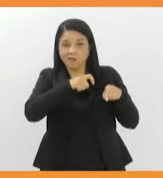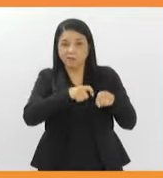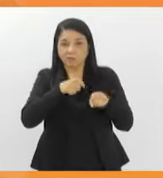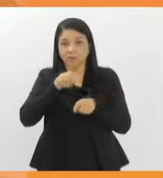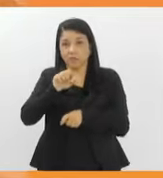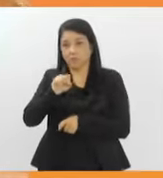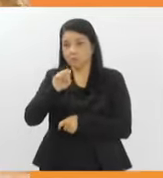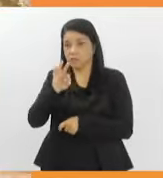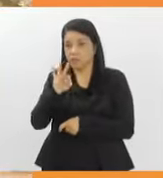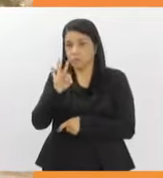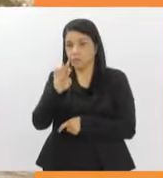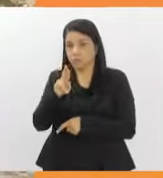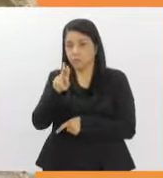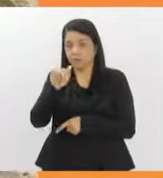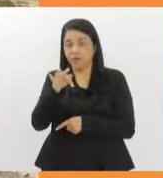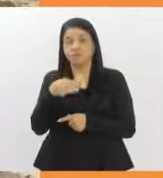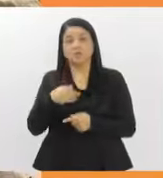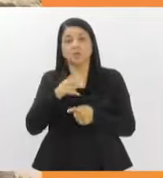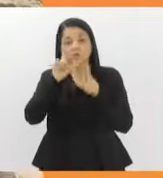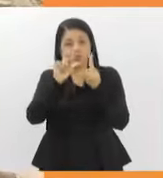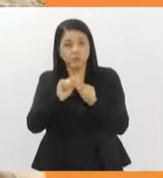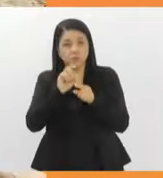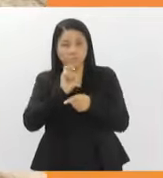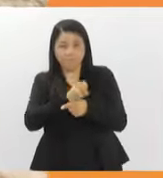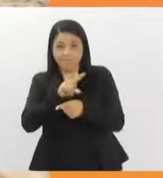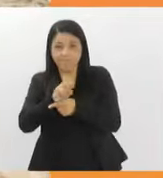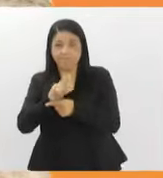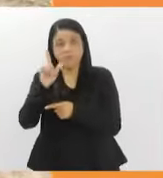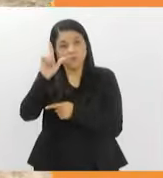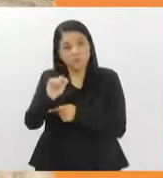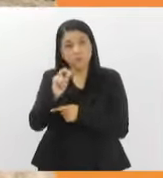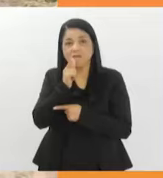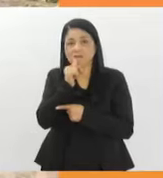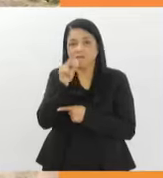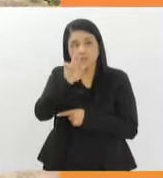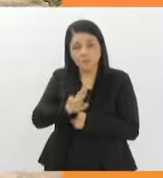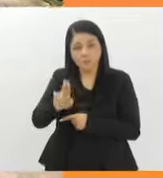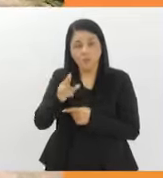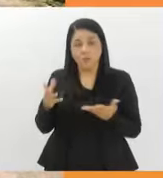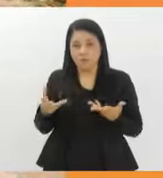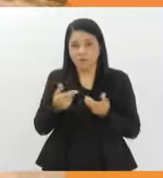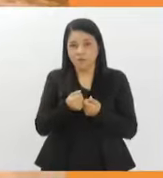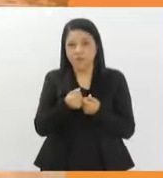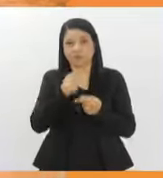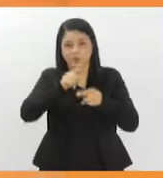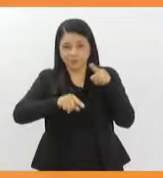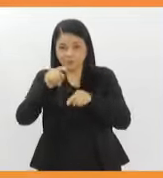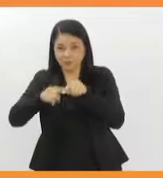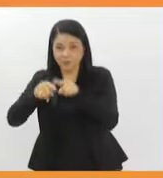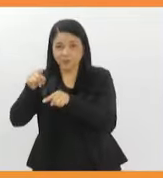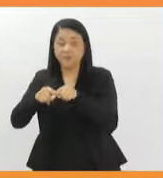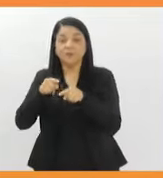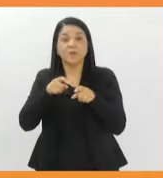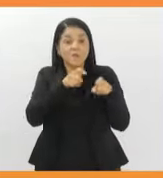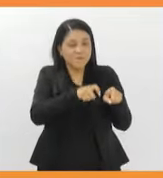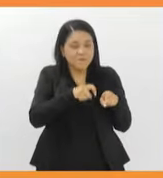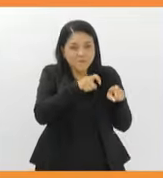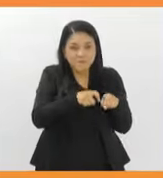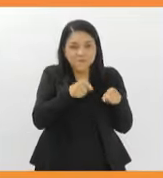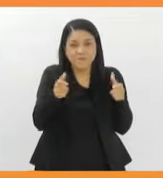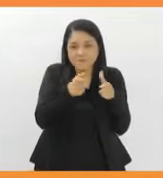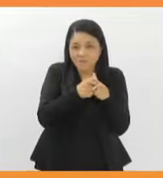redução do uso de agrotóxicos, queda no consumo de água e garante maior qualidade ao produto. Pequenos agricultores são os mais